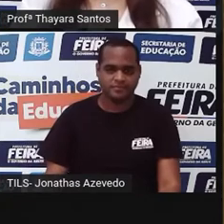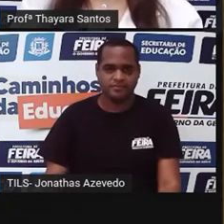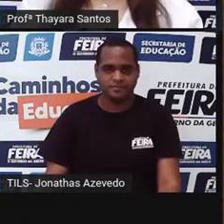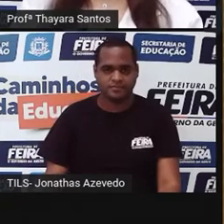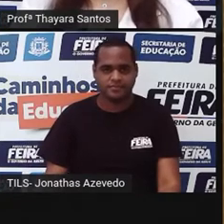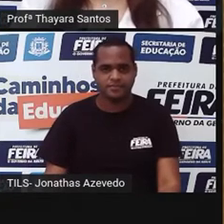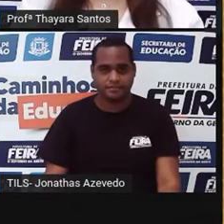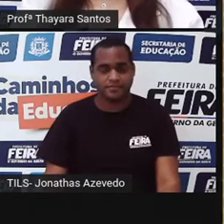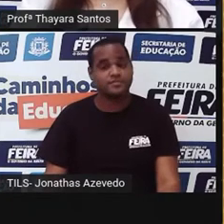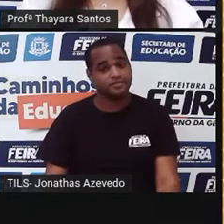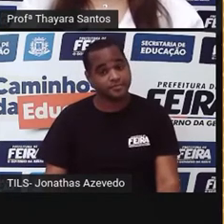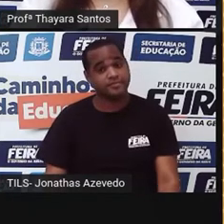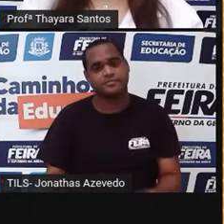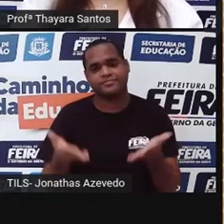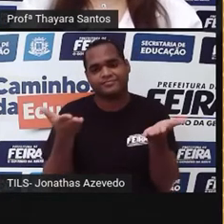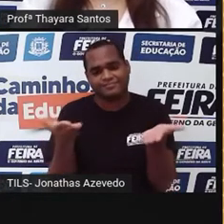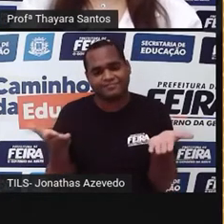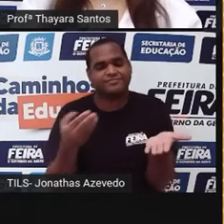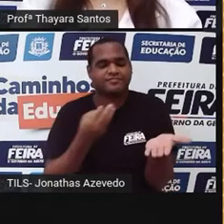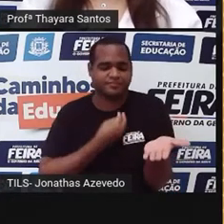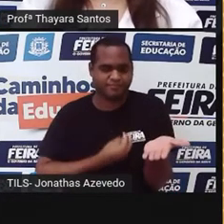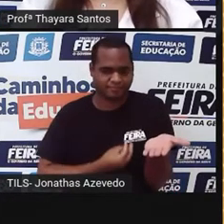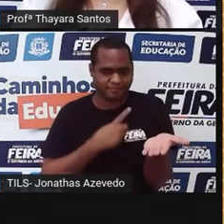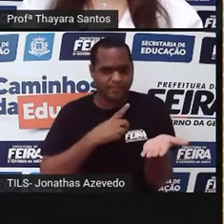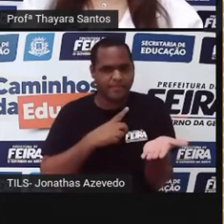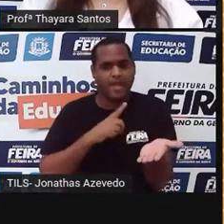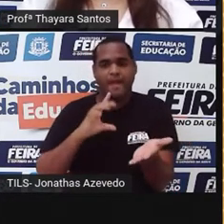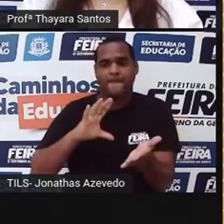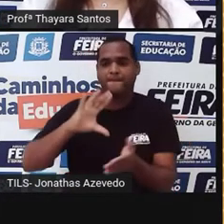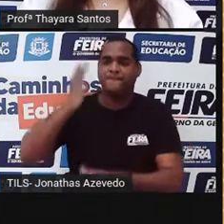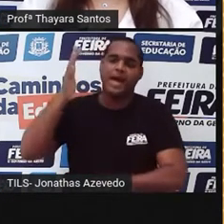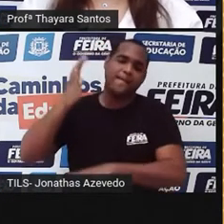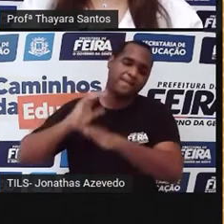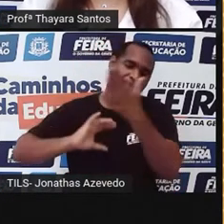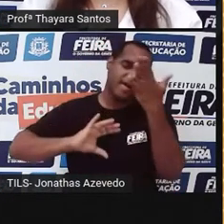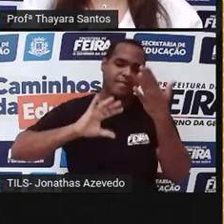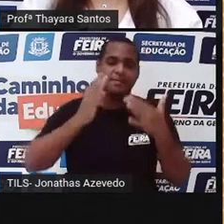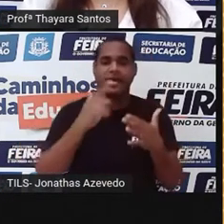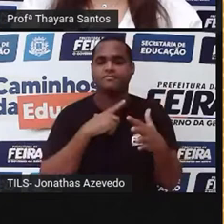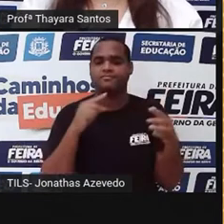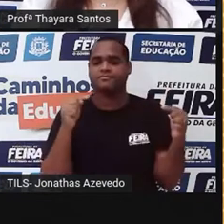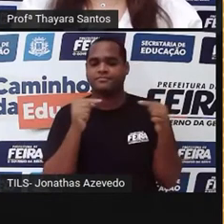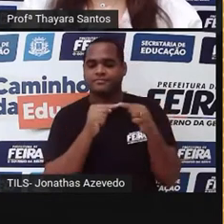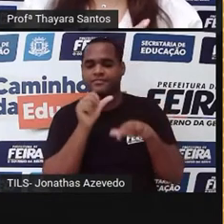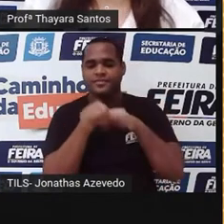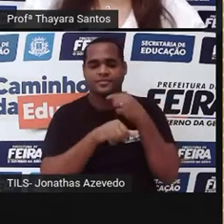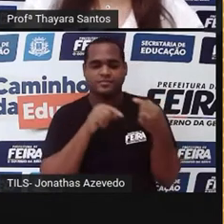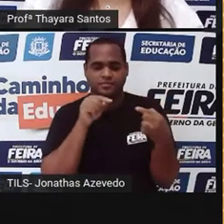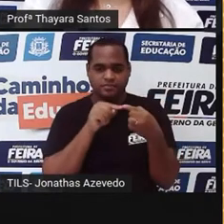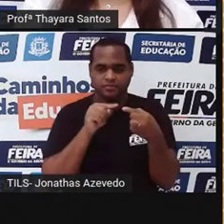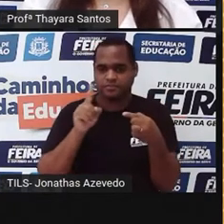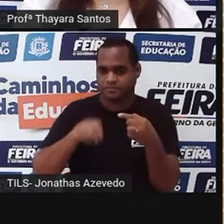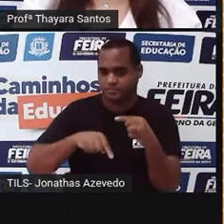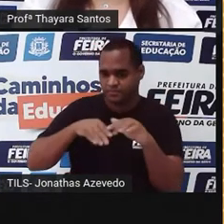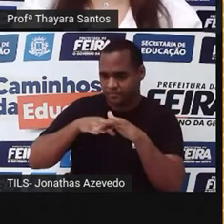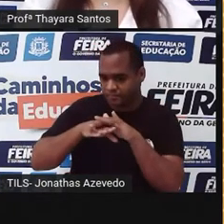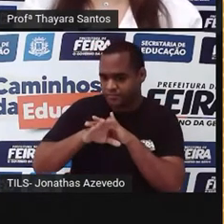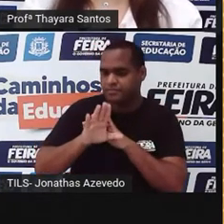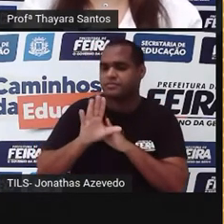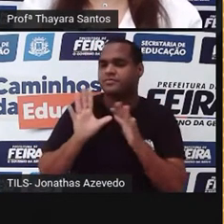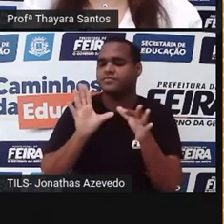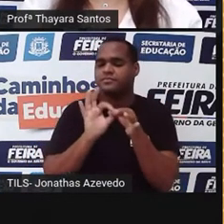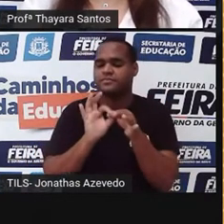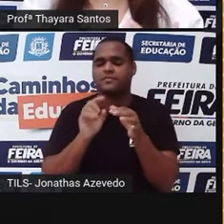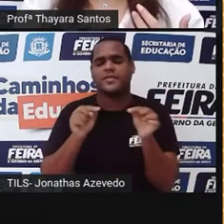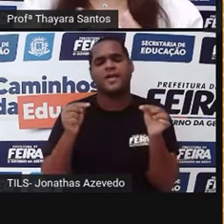Então, hoje em dia, os conhecimentos atuais da genética, eles podem ser aplicados e incorporados no nosso cotidiano com